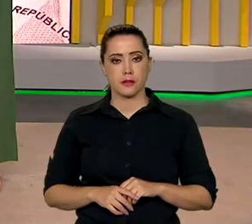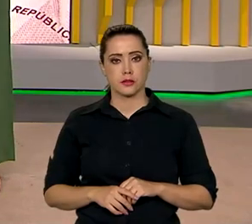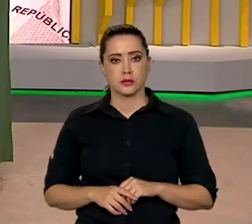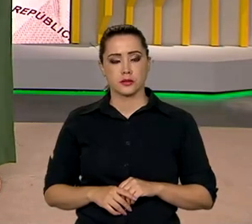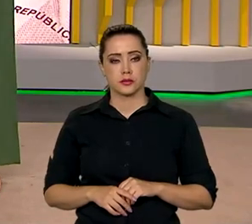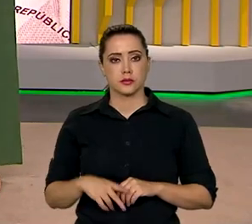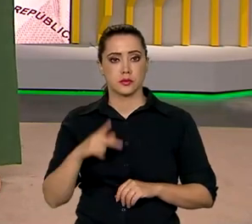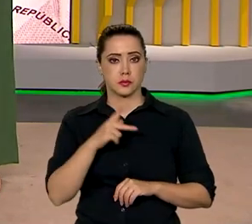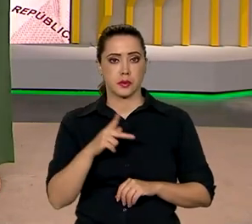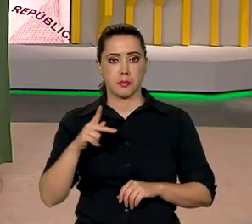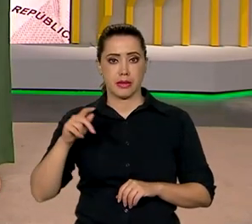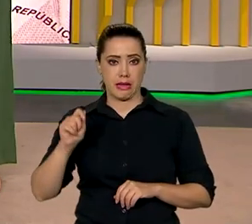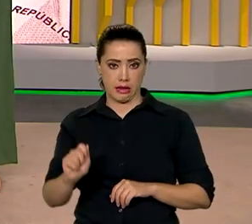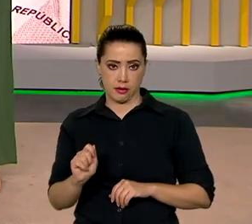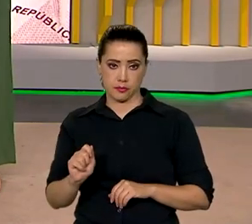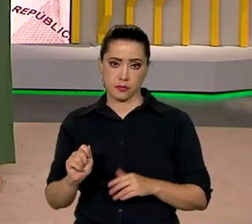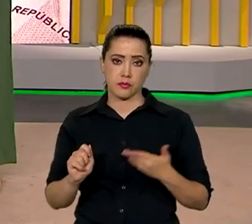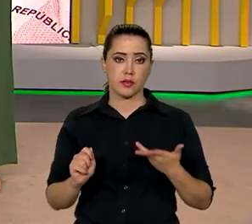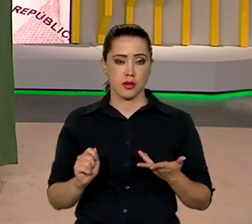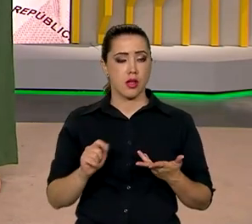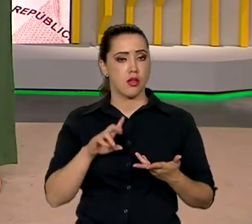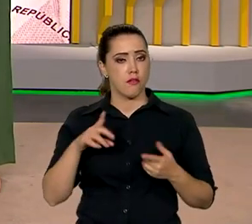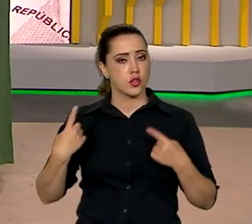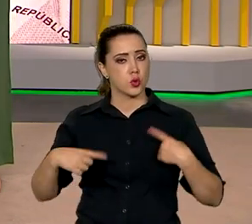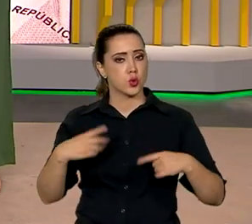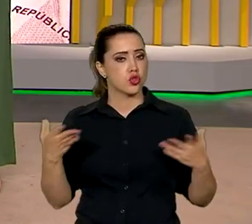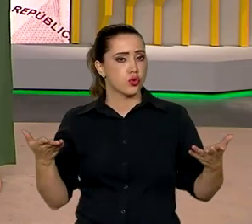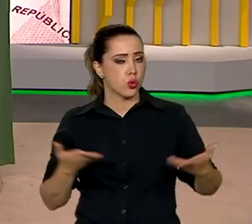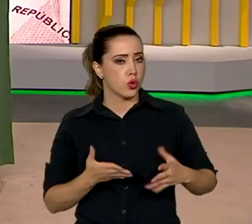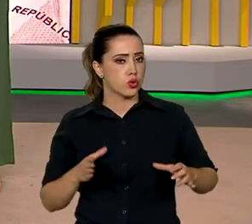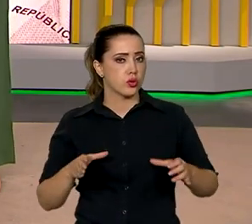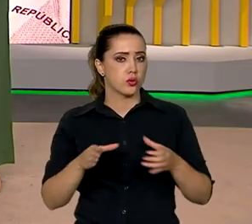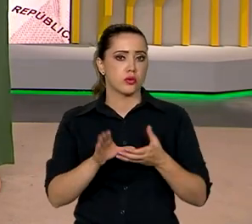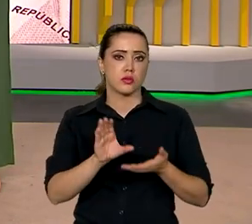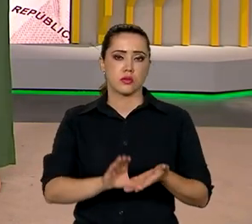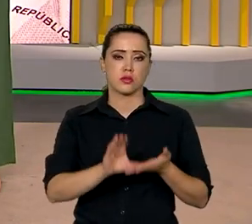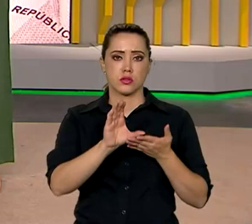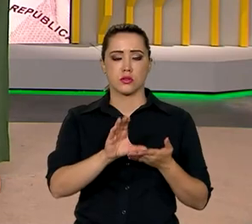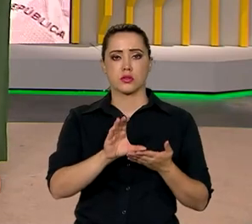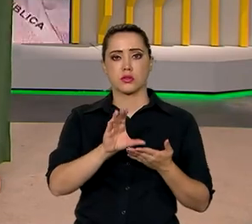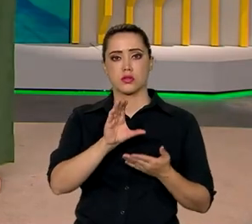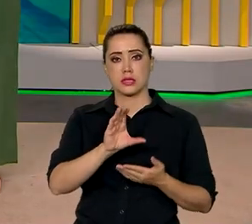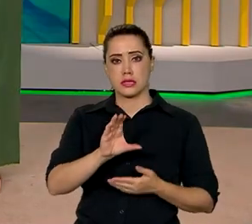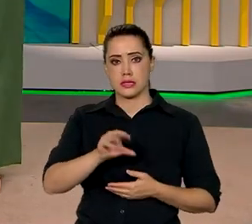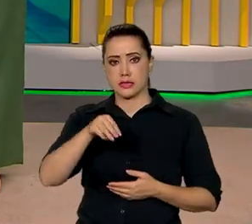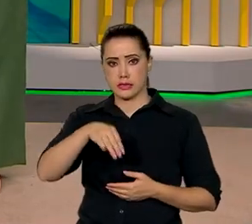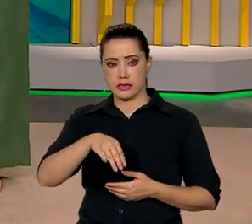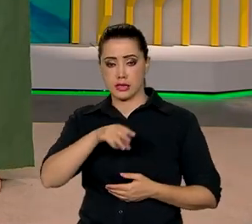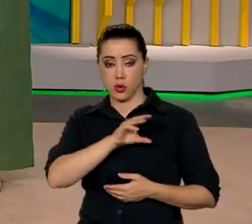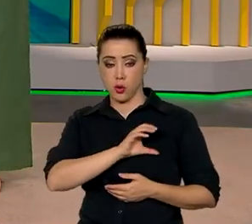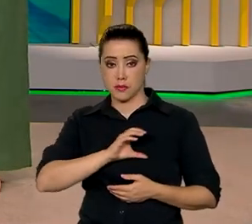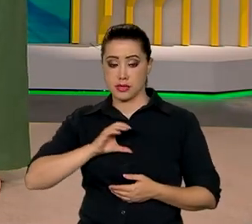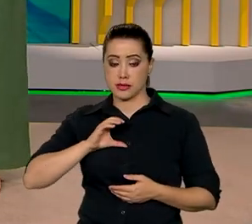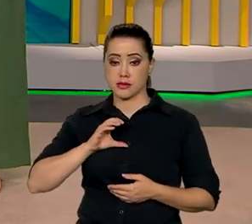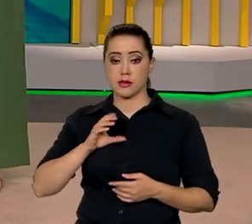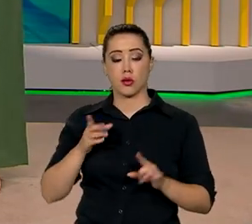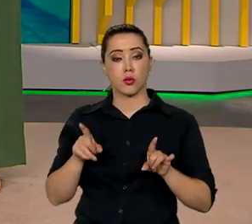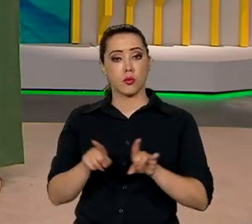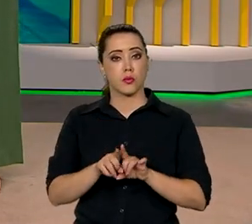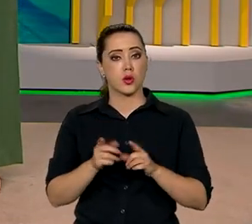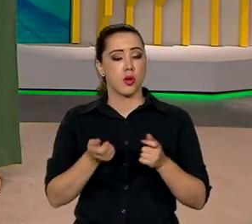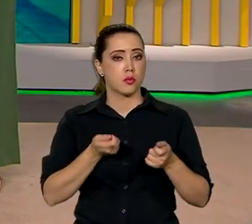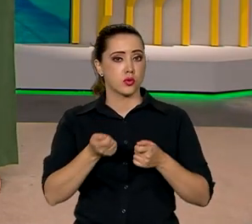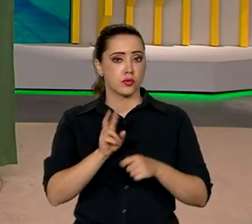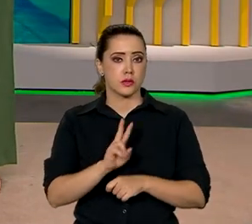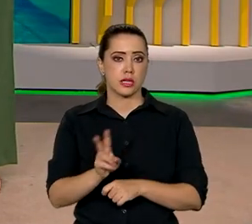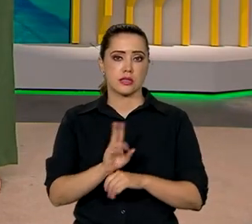O Plano Plurianual Participativo foi debatido hoje na Comissão Mista de Planos, Orçamentos Públicos e Fiscalização